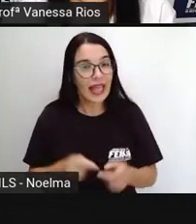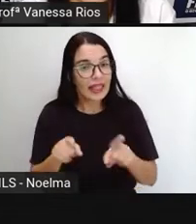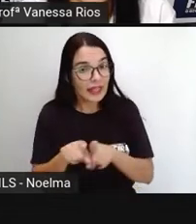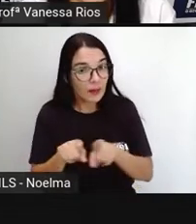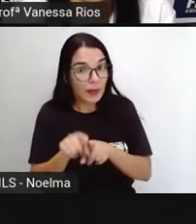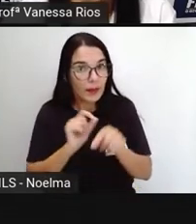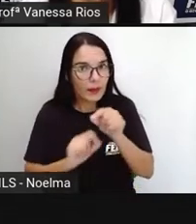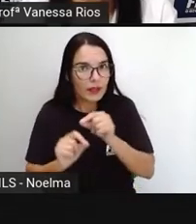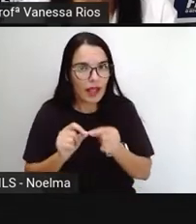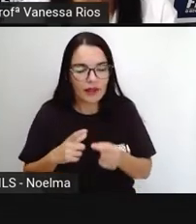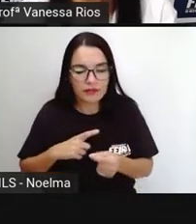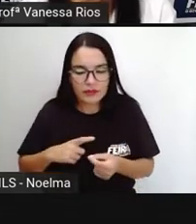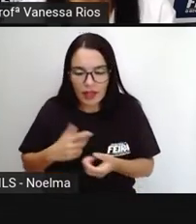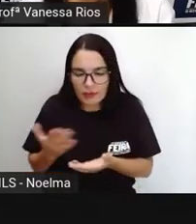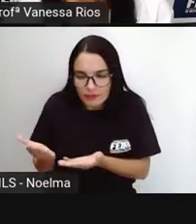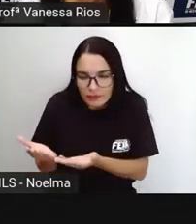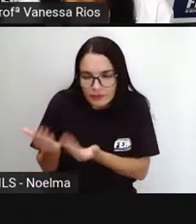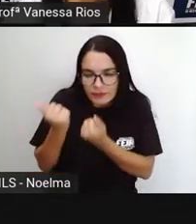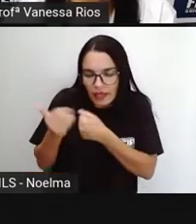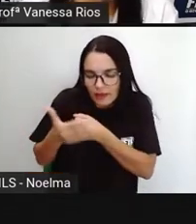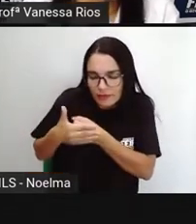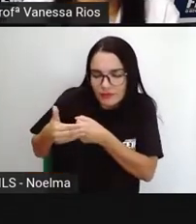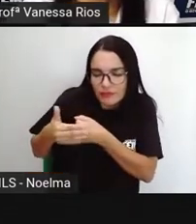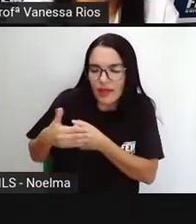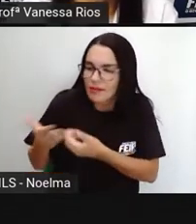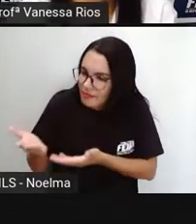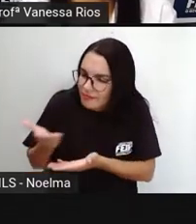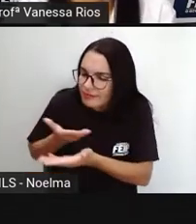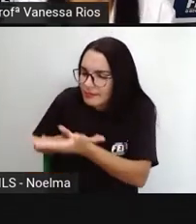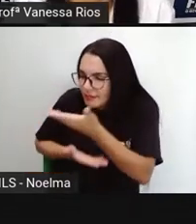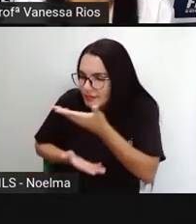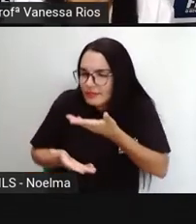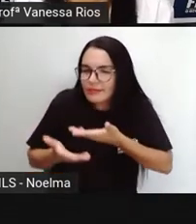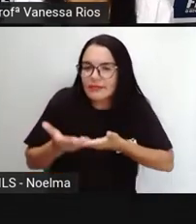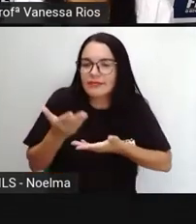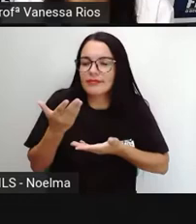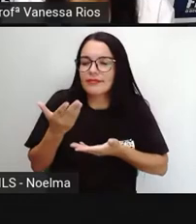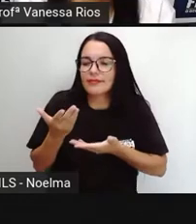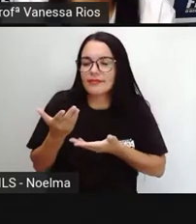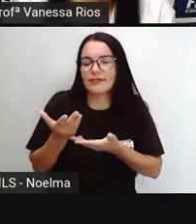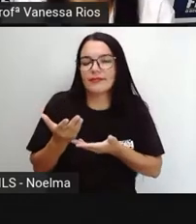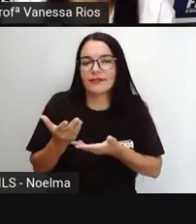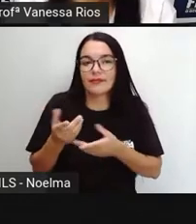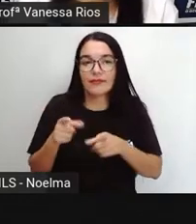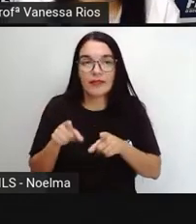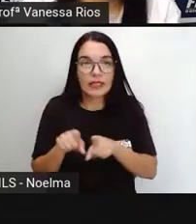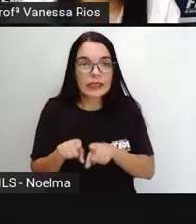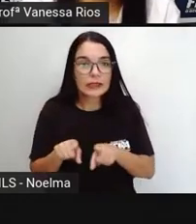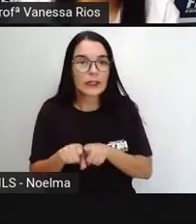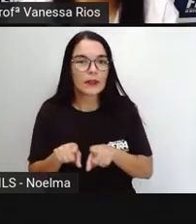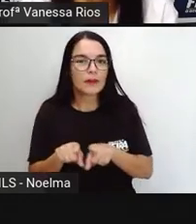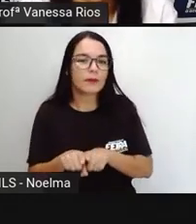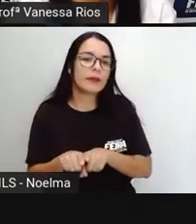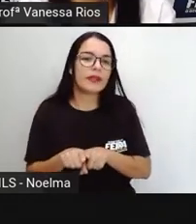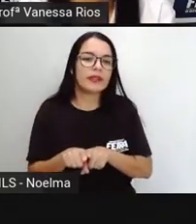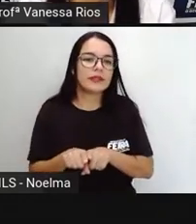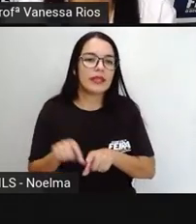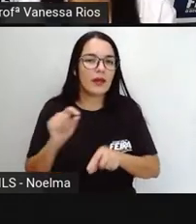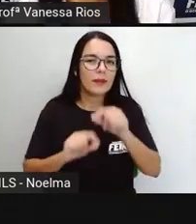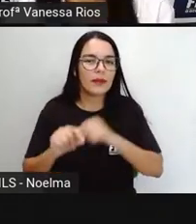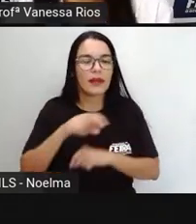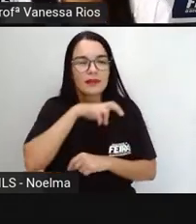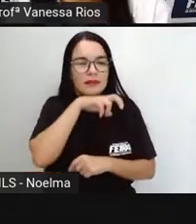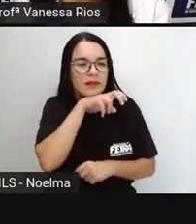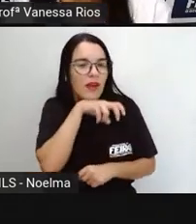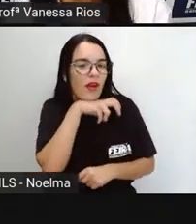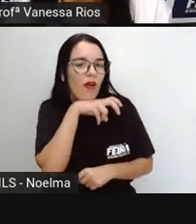atraído por seduzir, cativar, fascinar. Encantar serpentes. Então, a palavra encantar, ela está